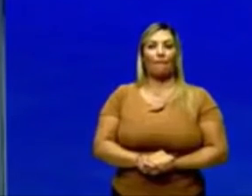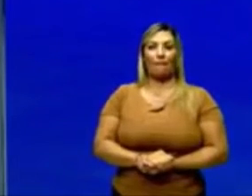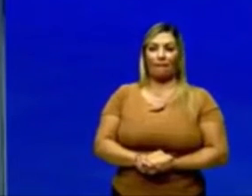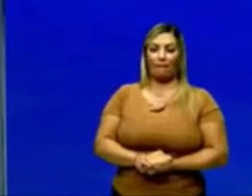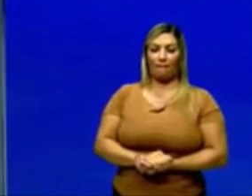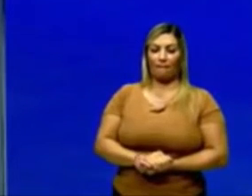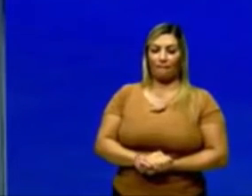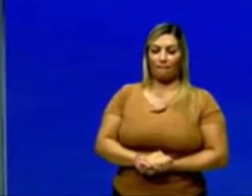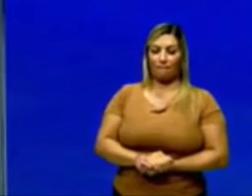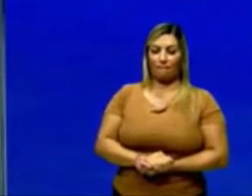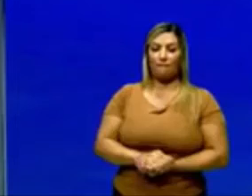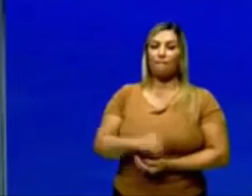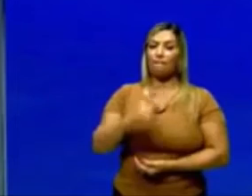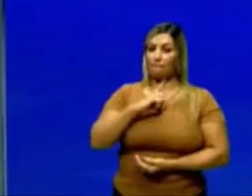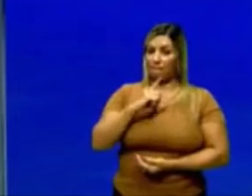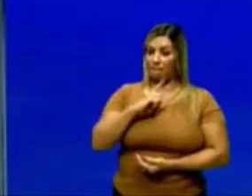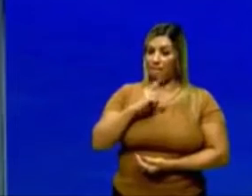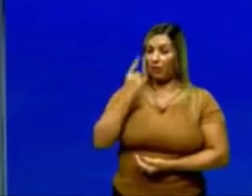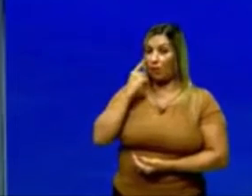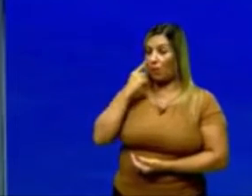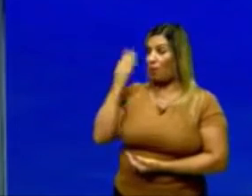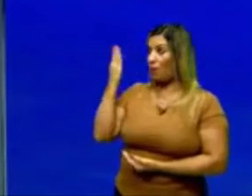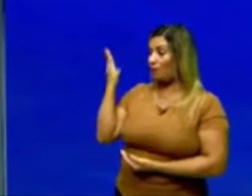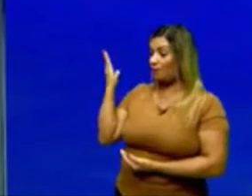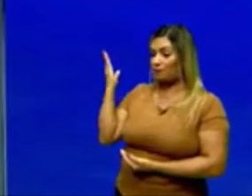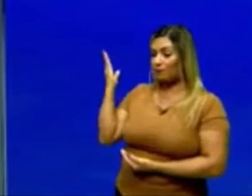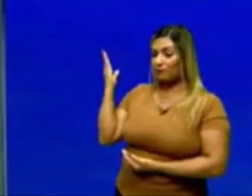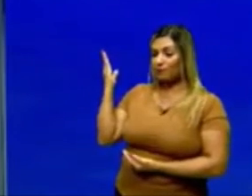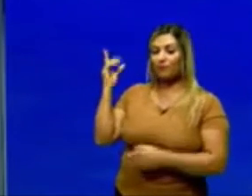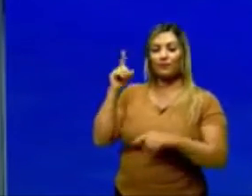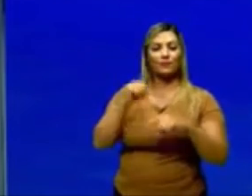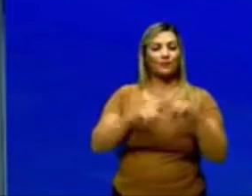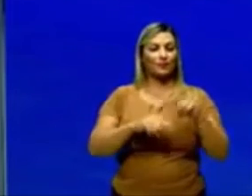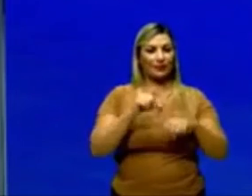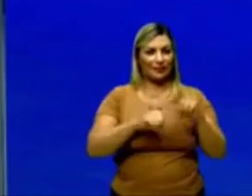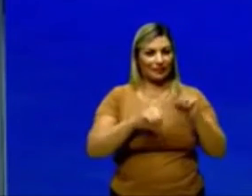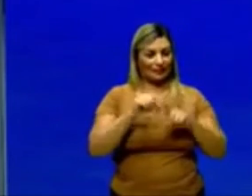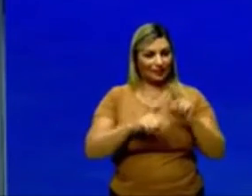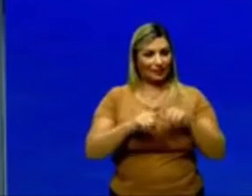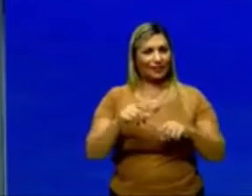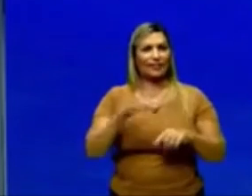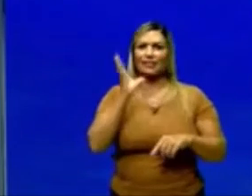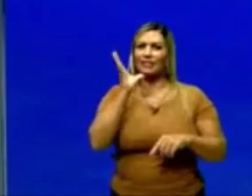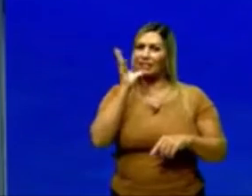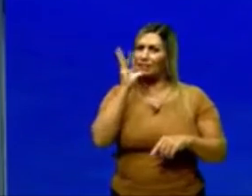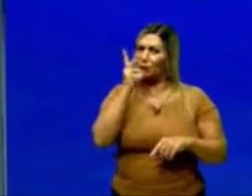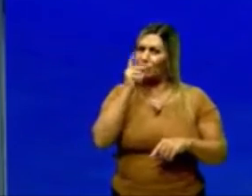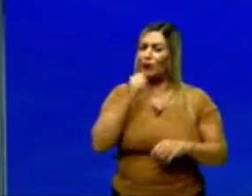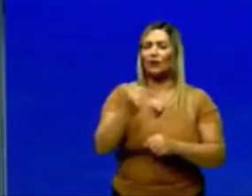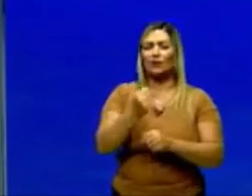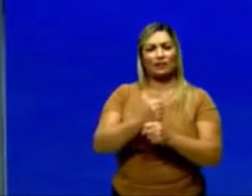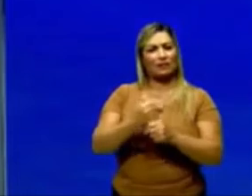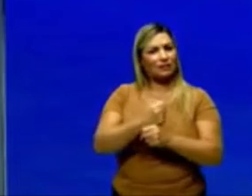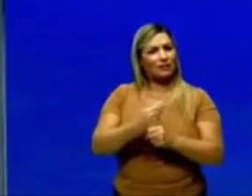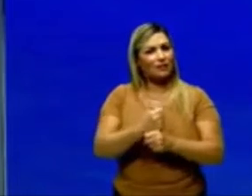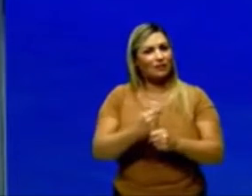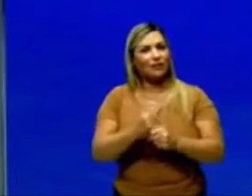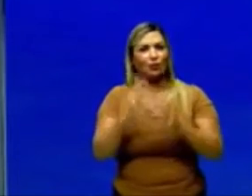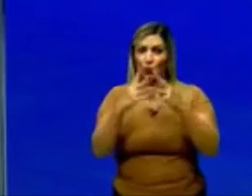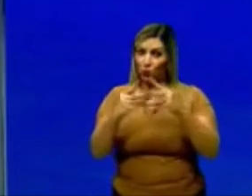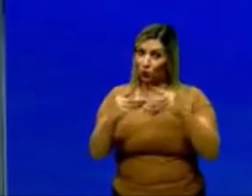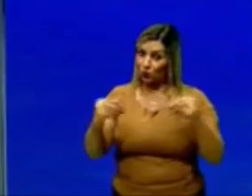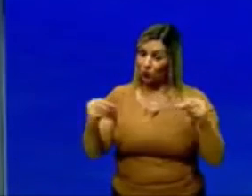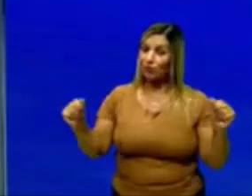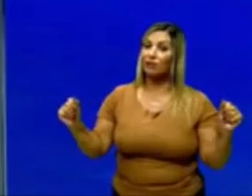Eu tenho aqui, olha só, materiais que levam muito tempo para ser degradado, e isso é importante a gente,